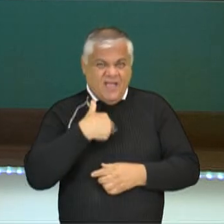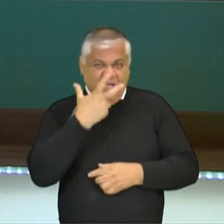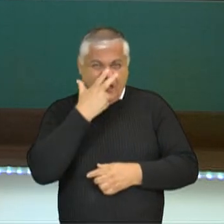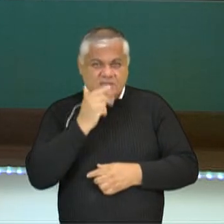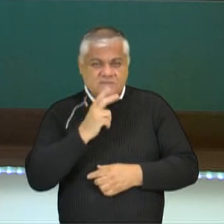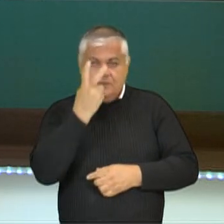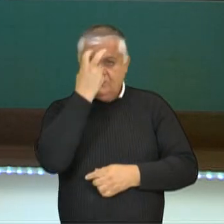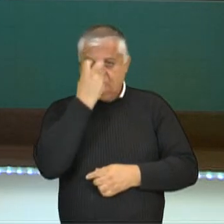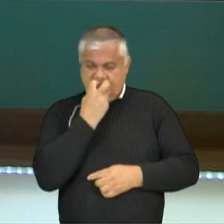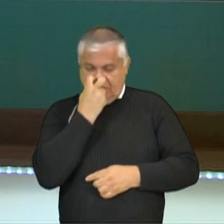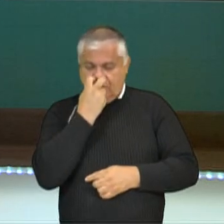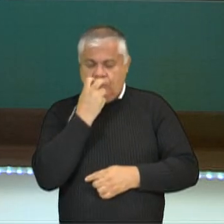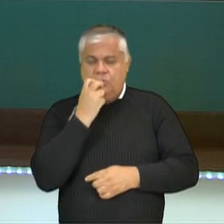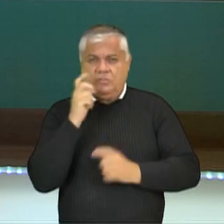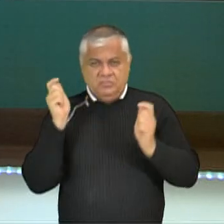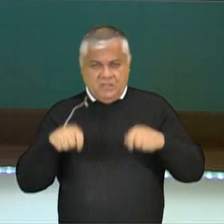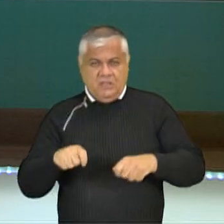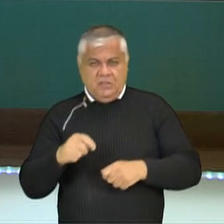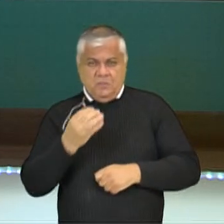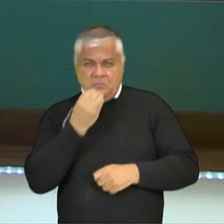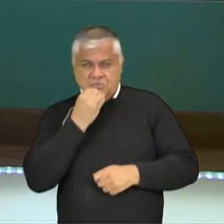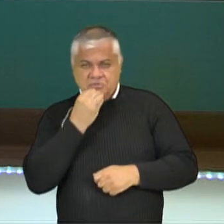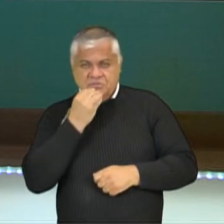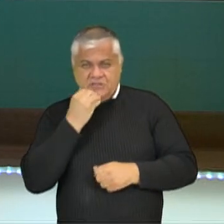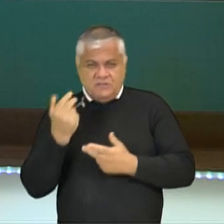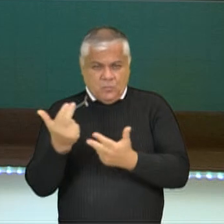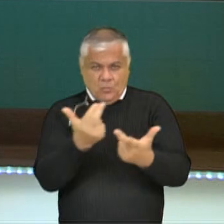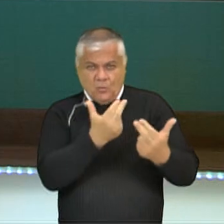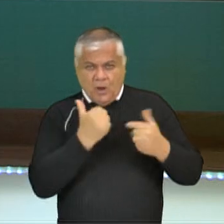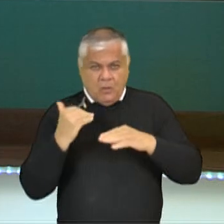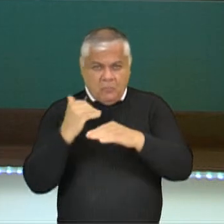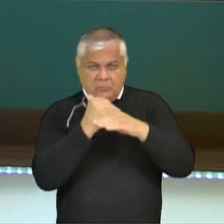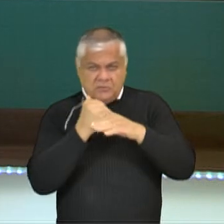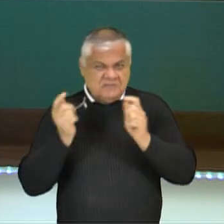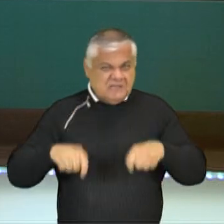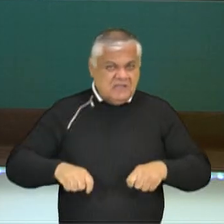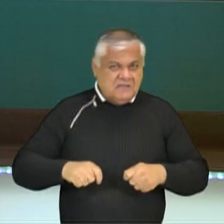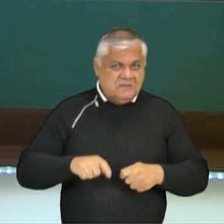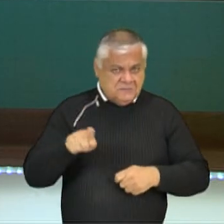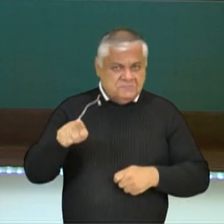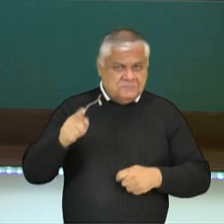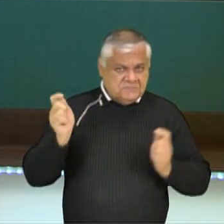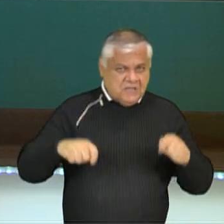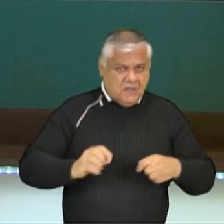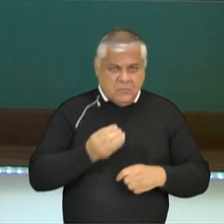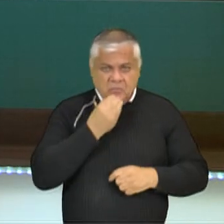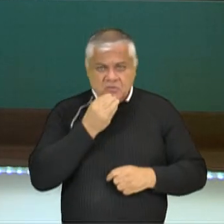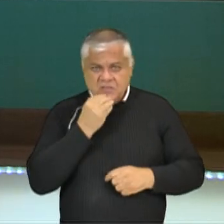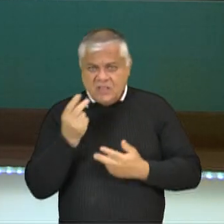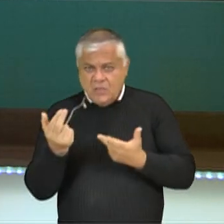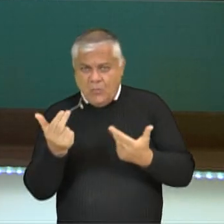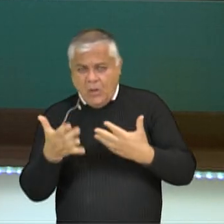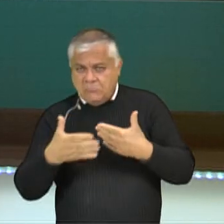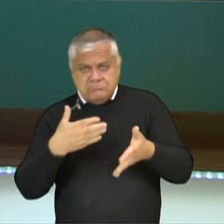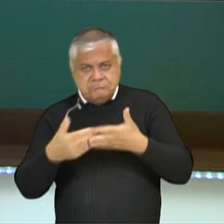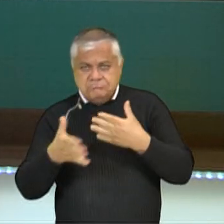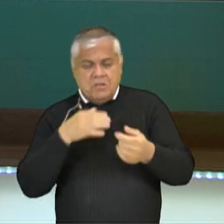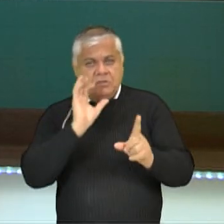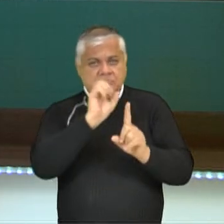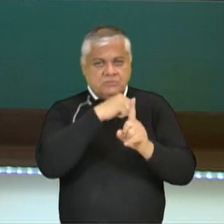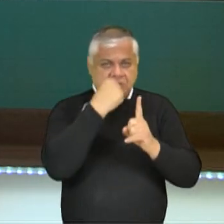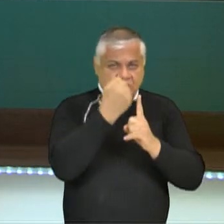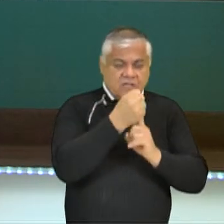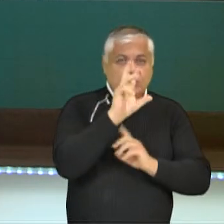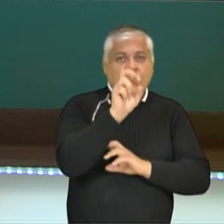visual, elas têm oportunidades iguais? Vocês acham que os cegos têm oportunidades iguais, sejam elas na sociedade